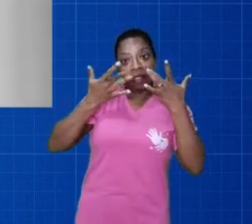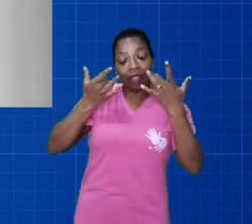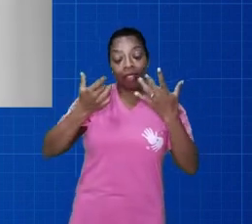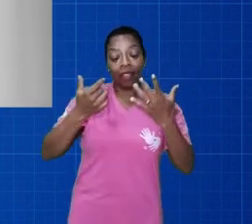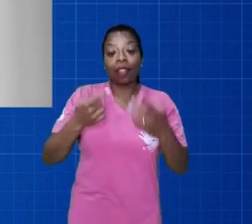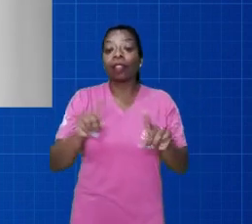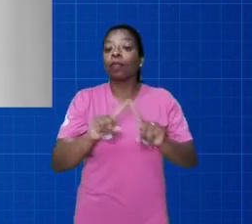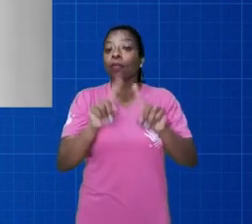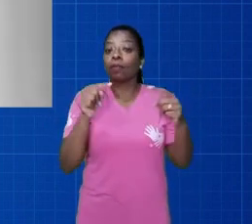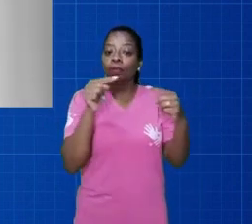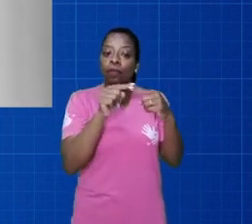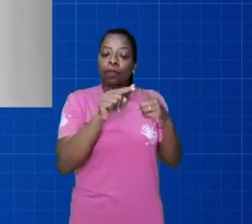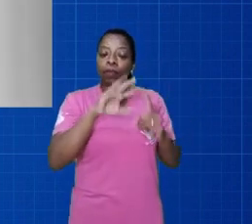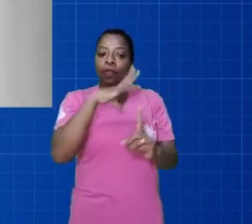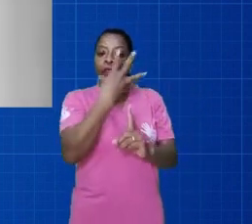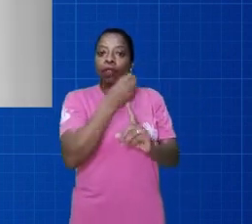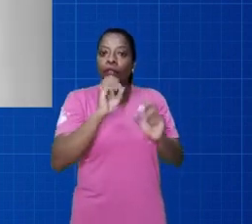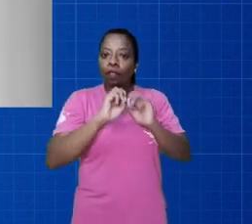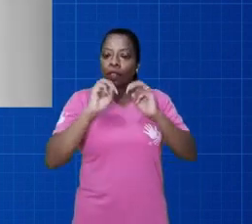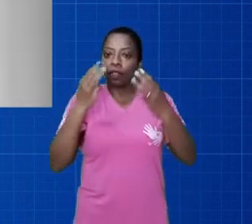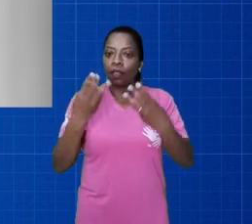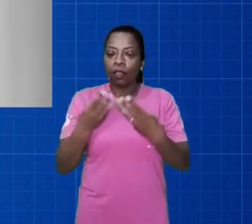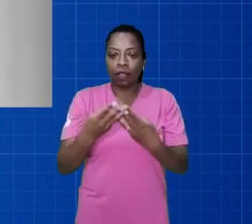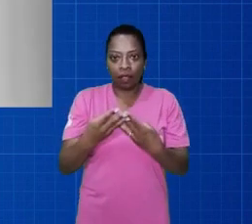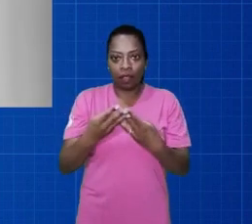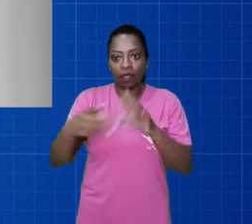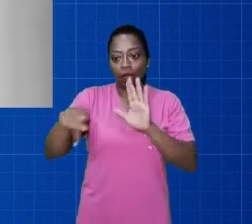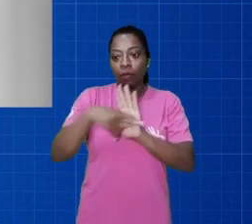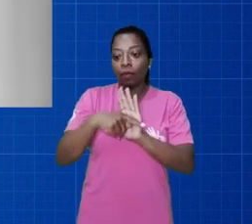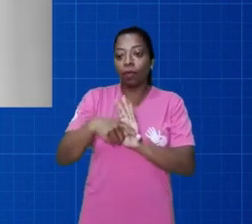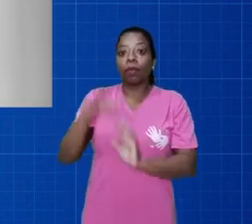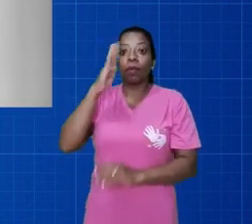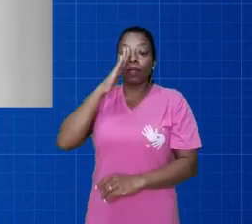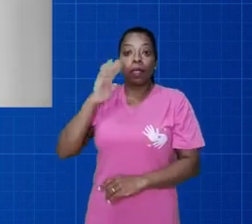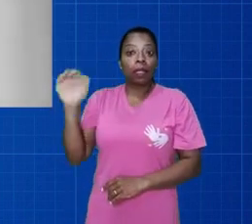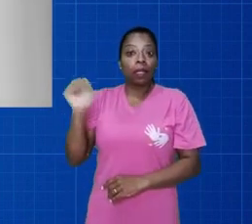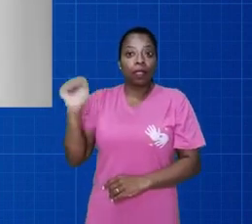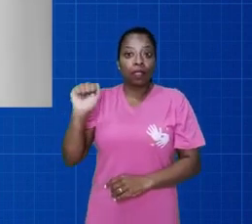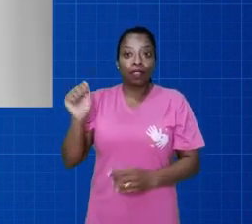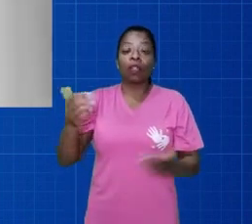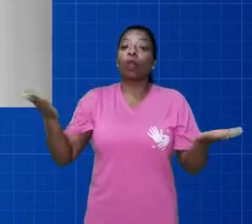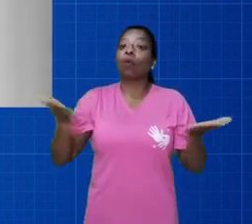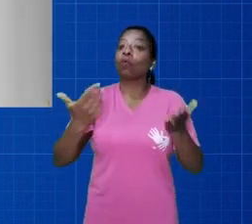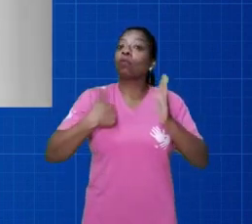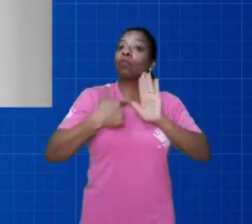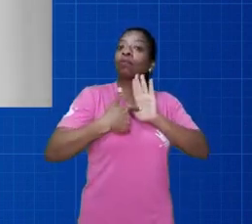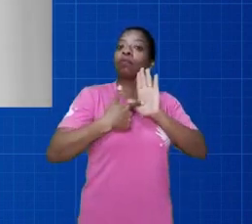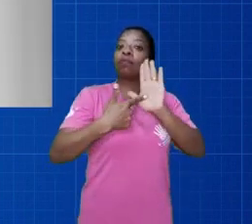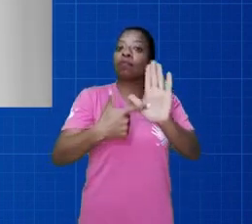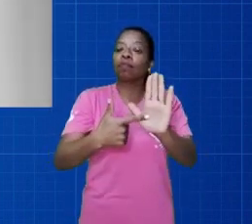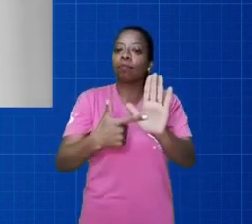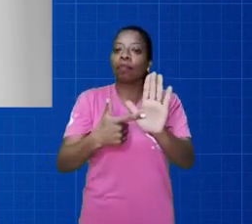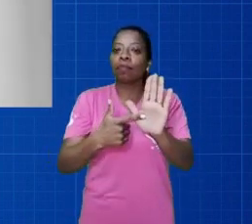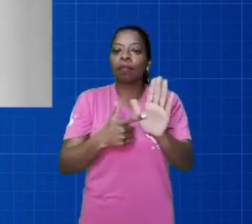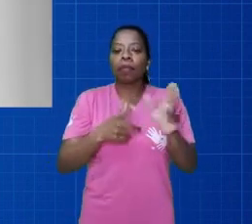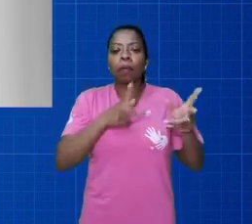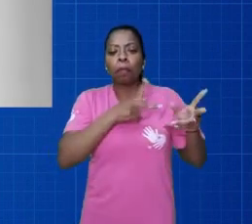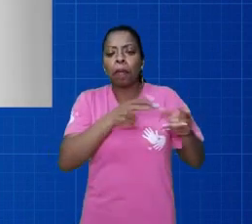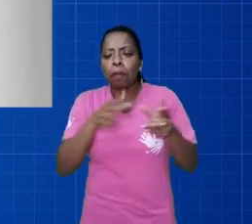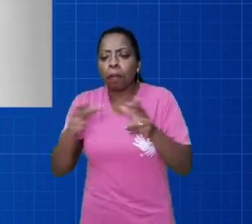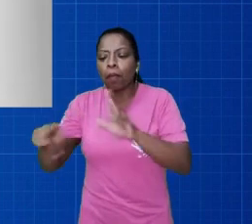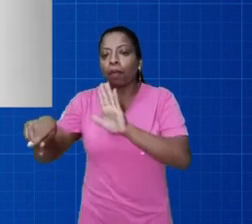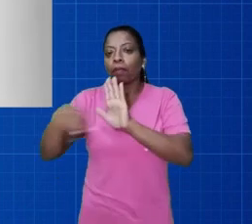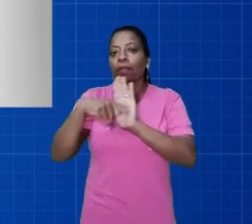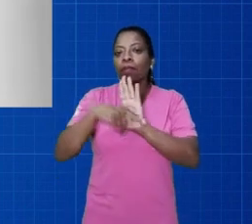oficina de arte da Secretaria Municipal de Educação de Araucária. Trago para vocês agora fragmentos das minhas aulas,